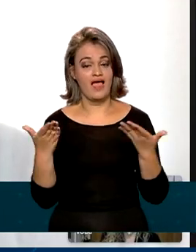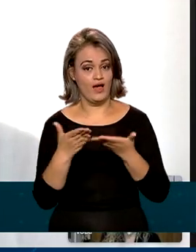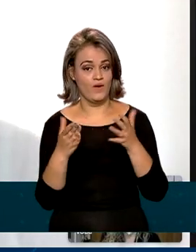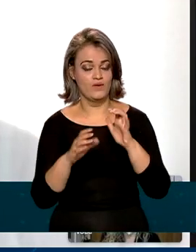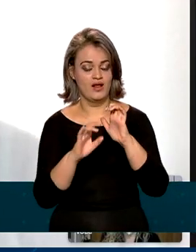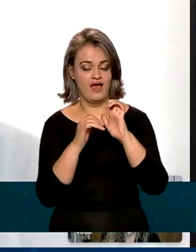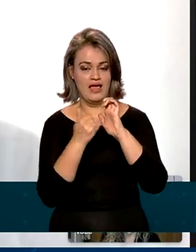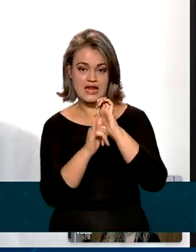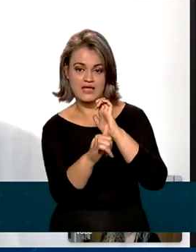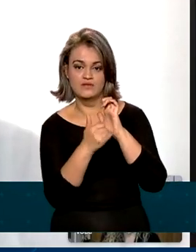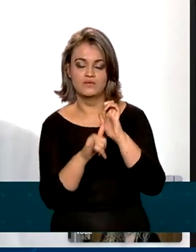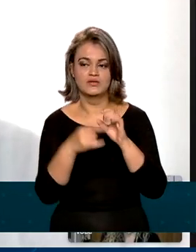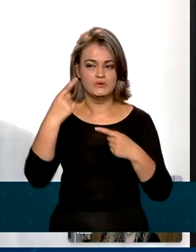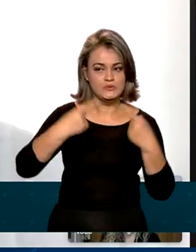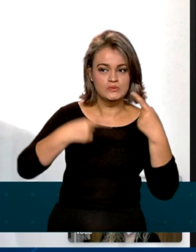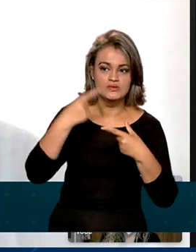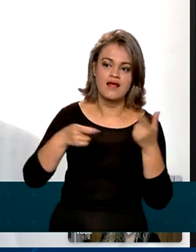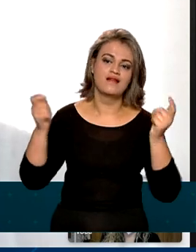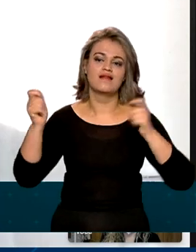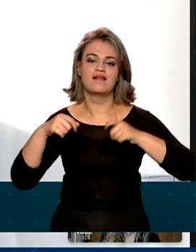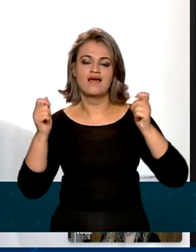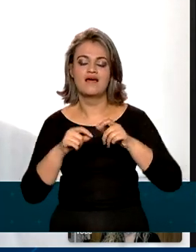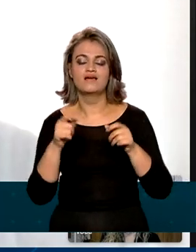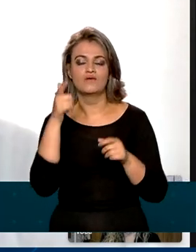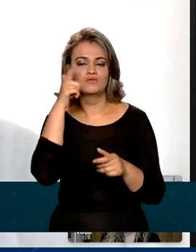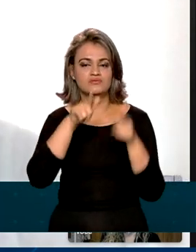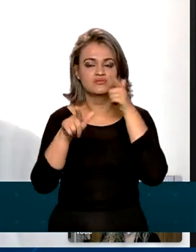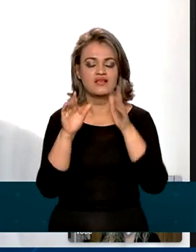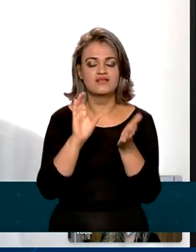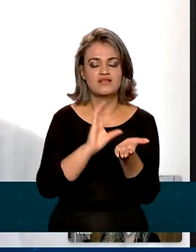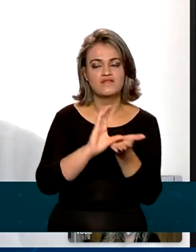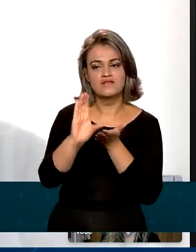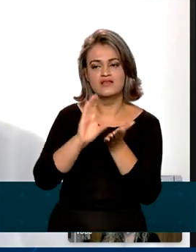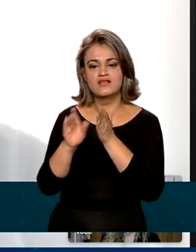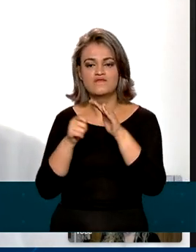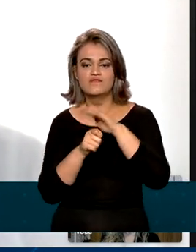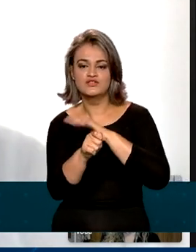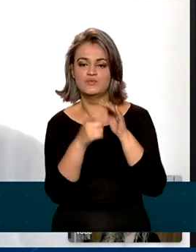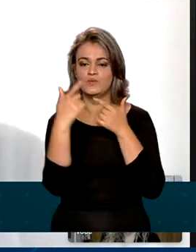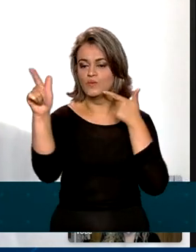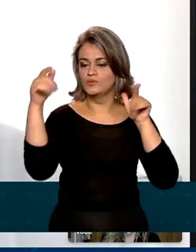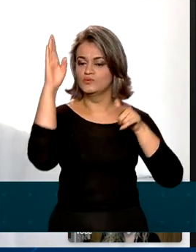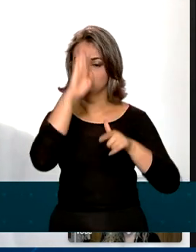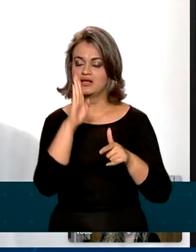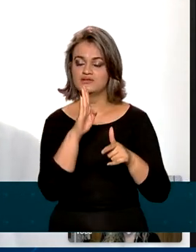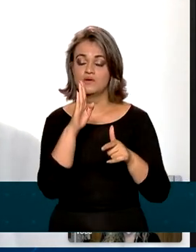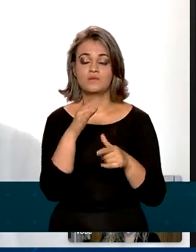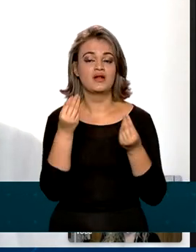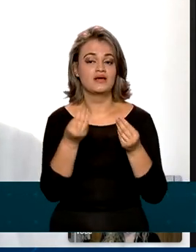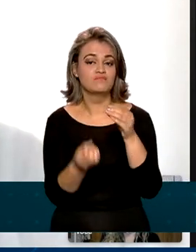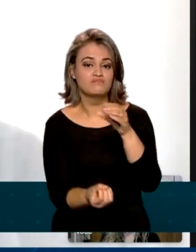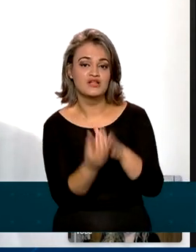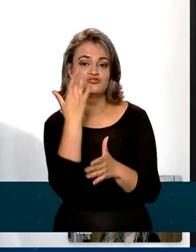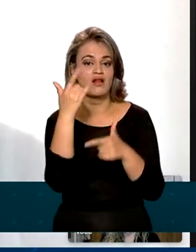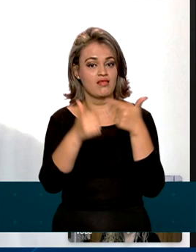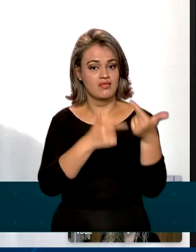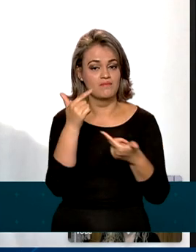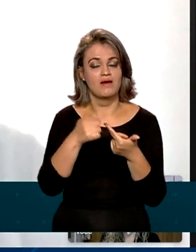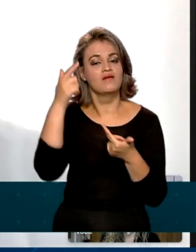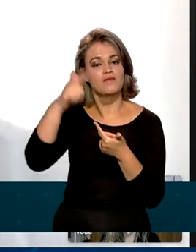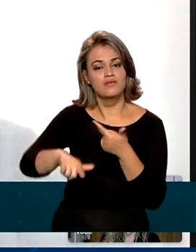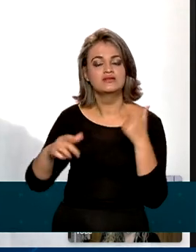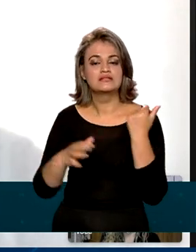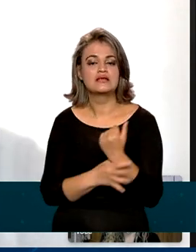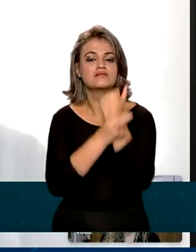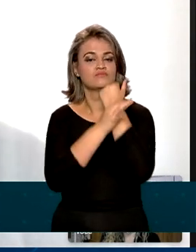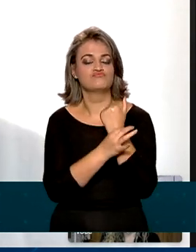competitiva, com maior capacidade de realizar os investimentos que o Brasil precisa, tanto para gerar emprego e renda, como também para